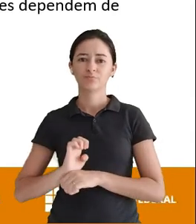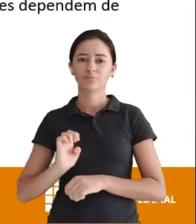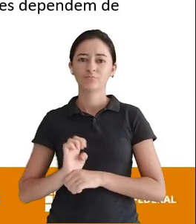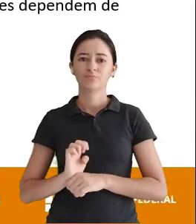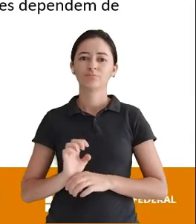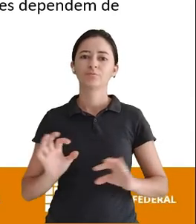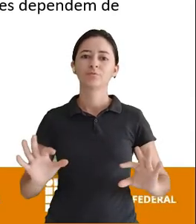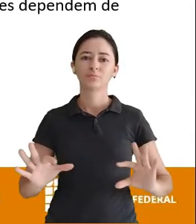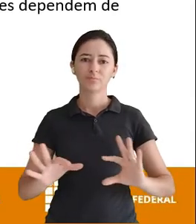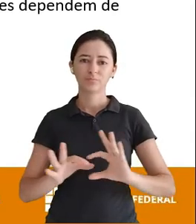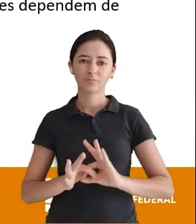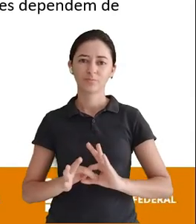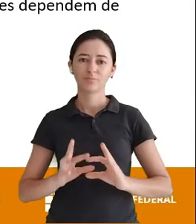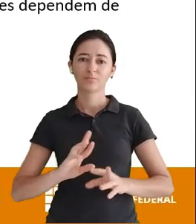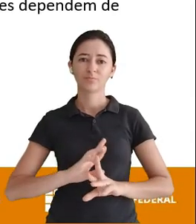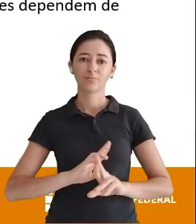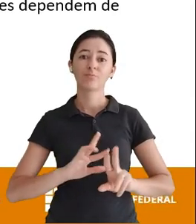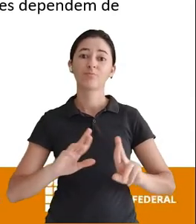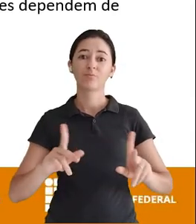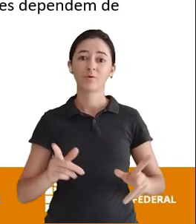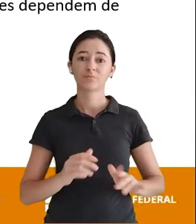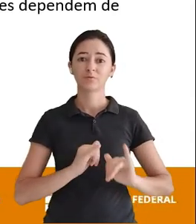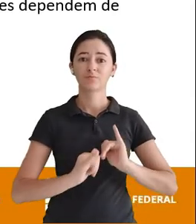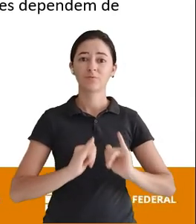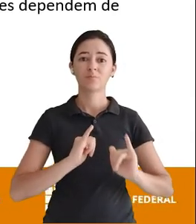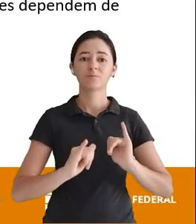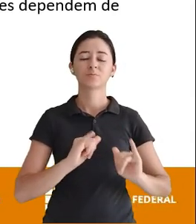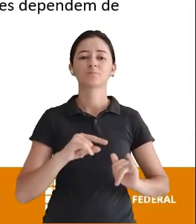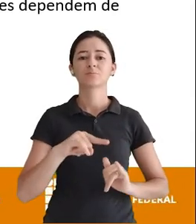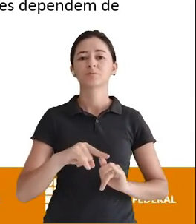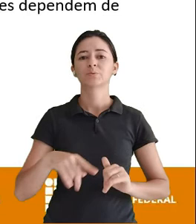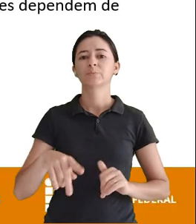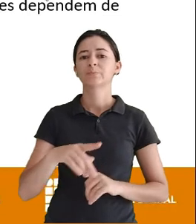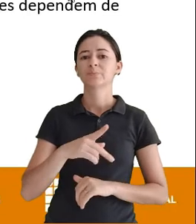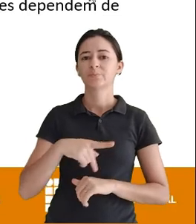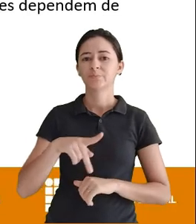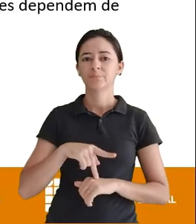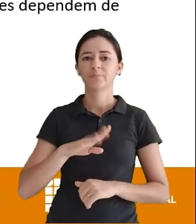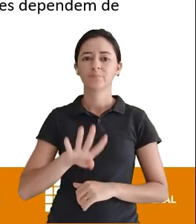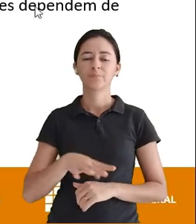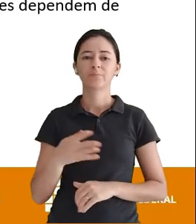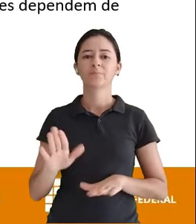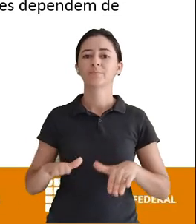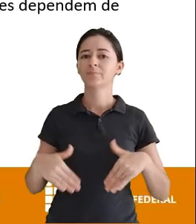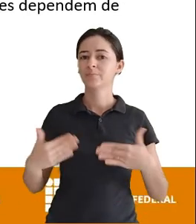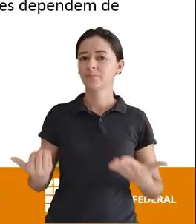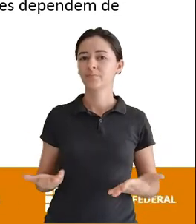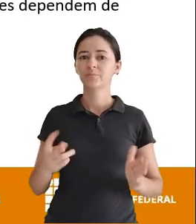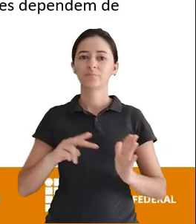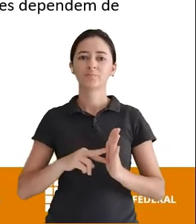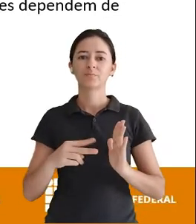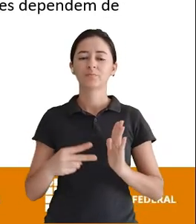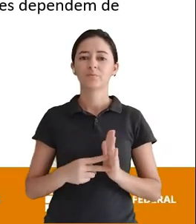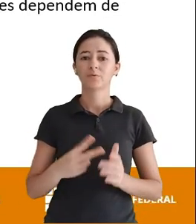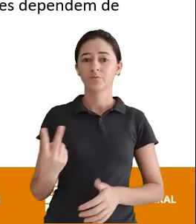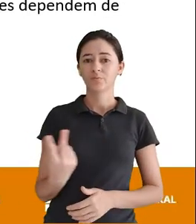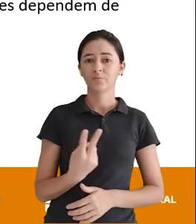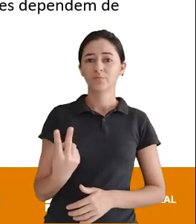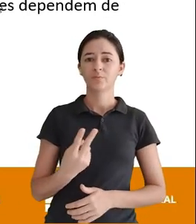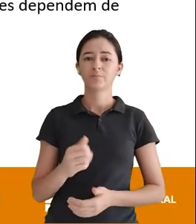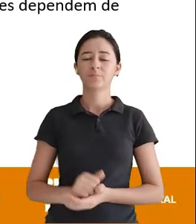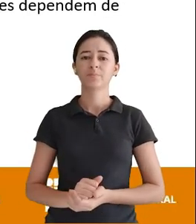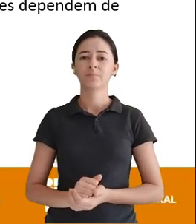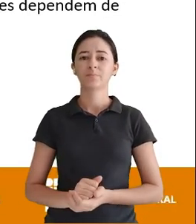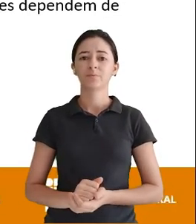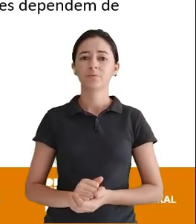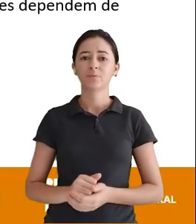amarrado Com vários registros Da tabela estado Ou seja Para que os registros Número 1 E número 2 Da tabela estado